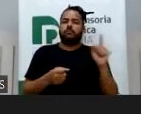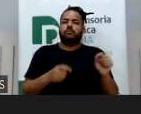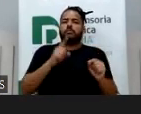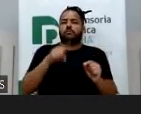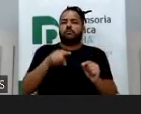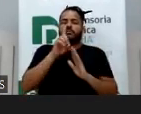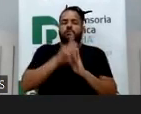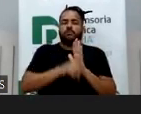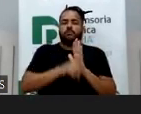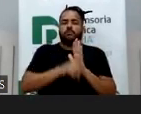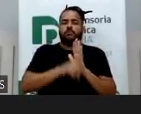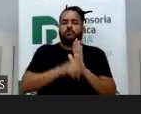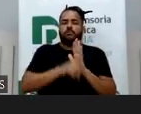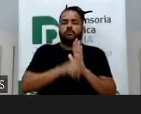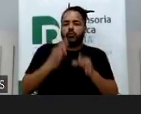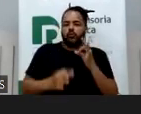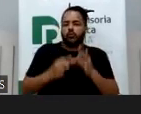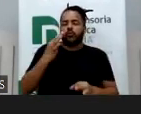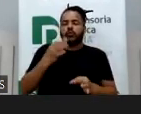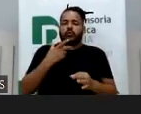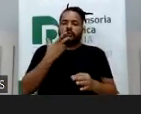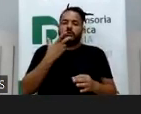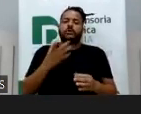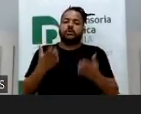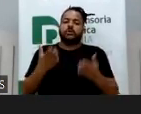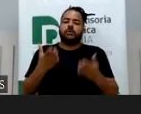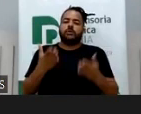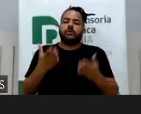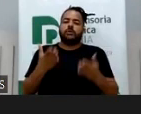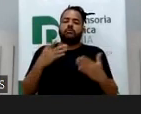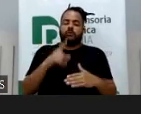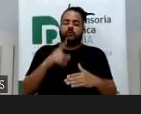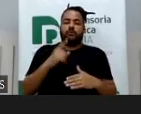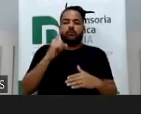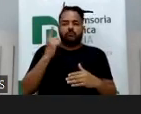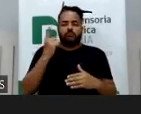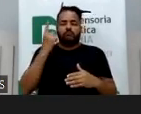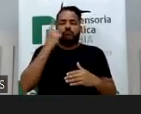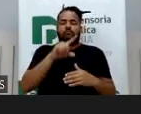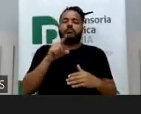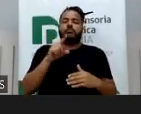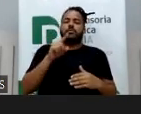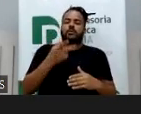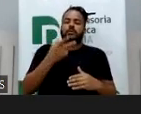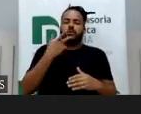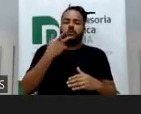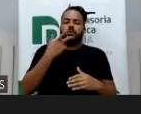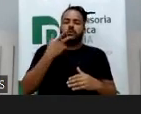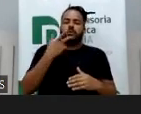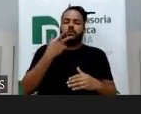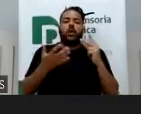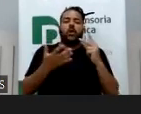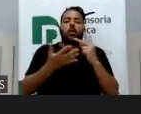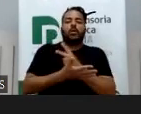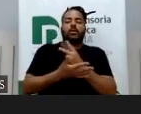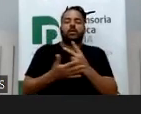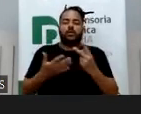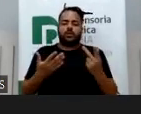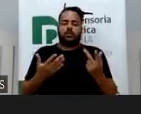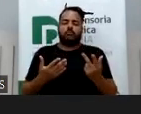filho está seguro desse tipo de exposição. Foi um equívoco, foi uma vez só, teve um alcance mínimo e não vai acontecer de novo, pronto.